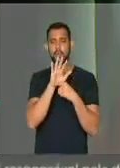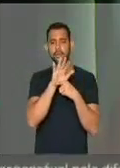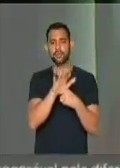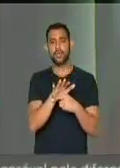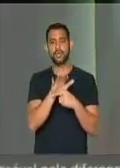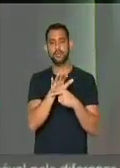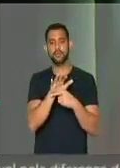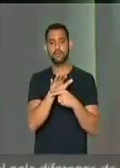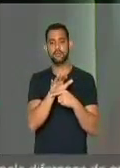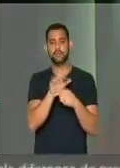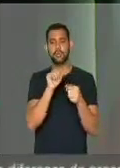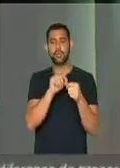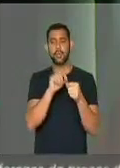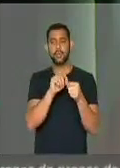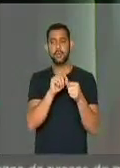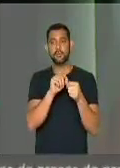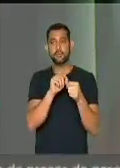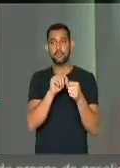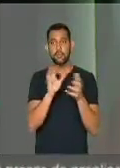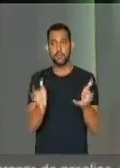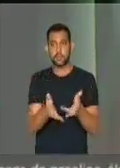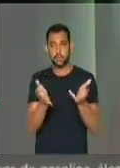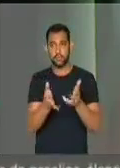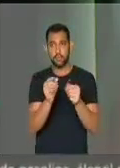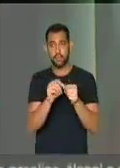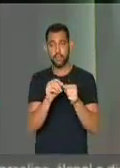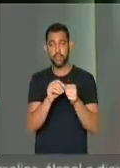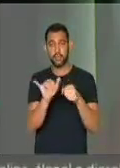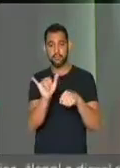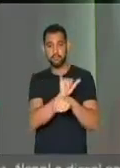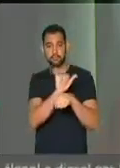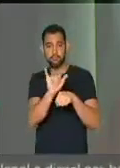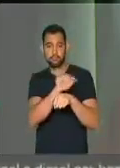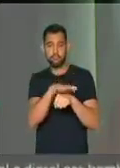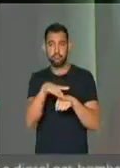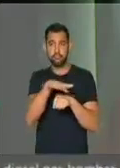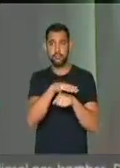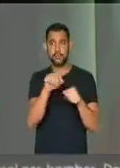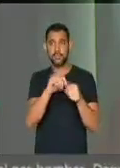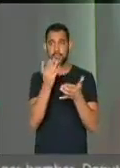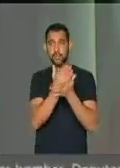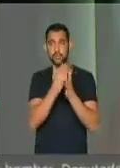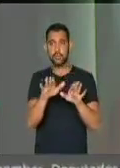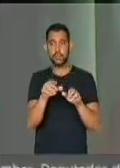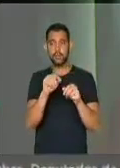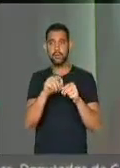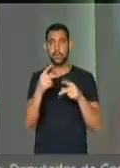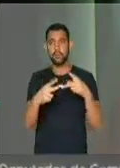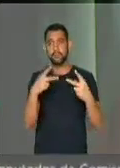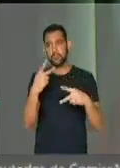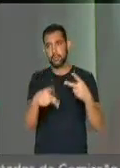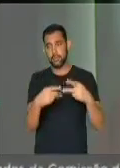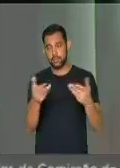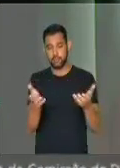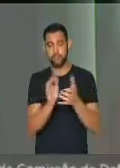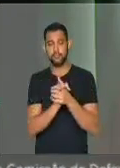têm alimentado essa estratégia de destruição da política.